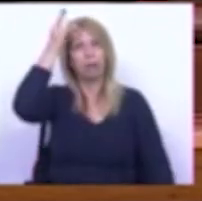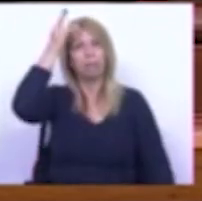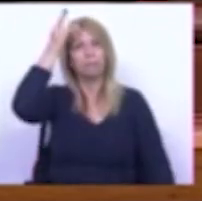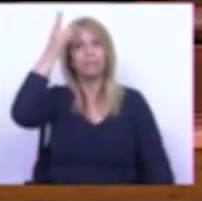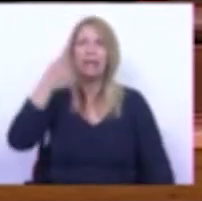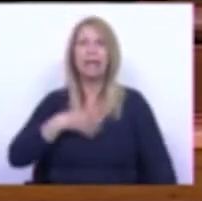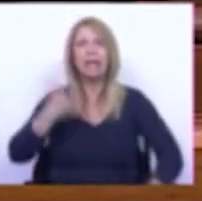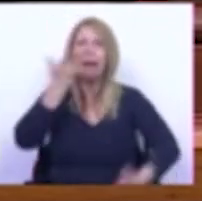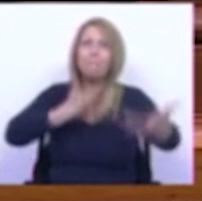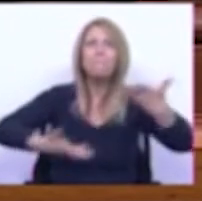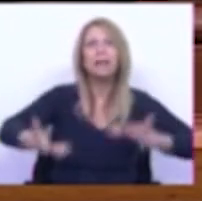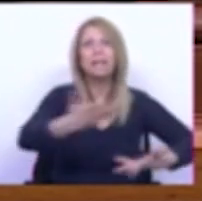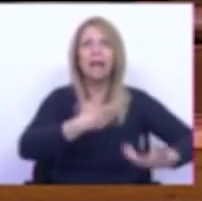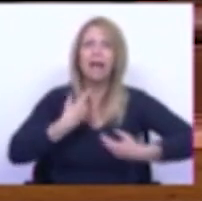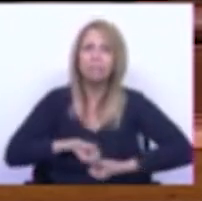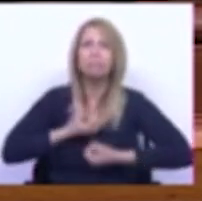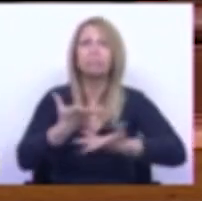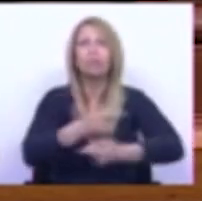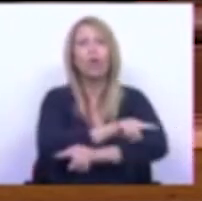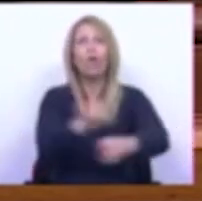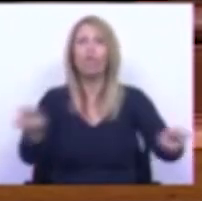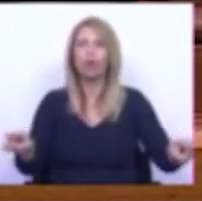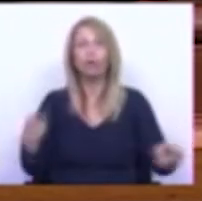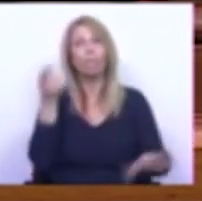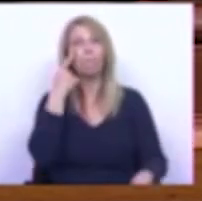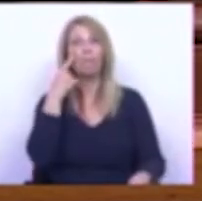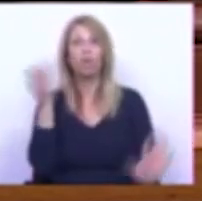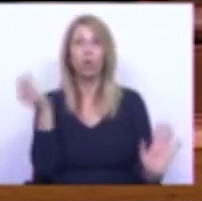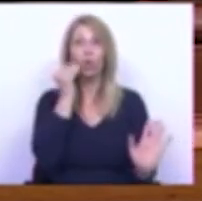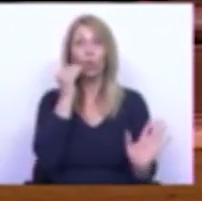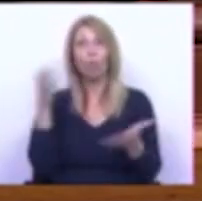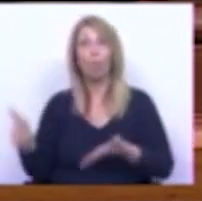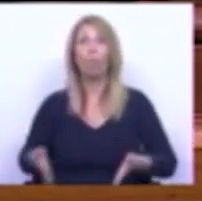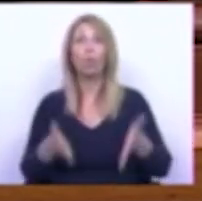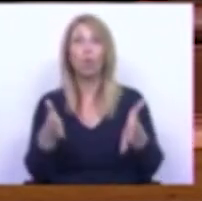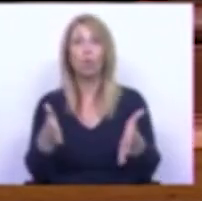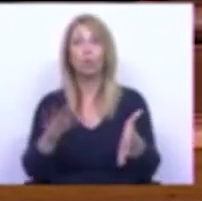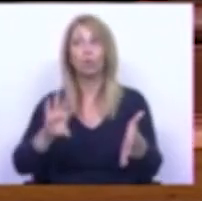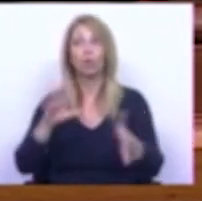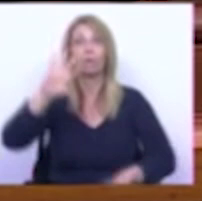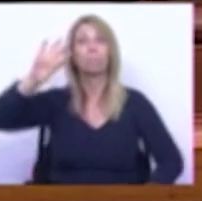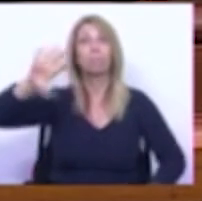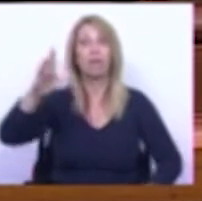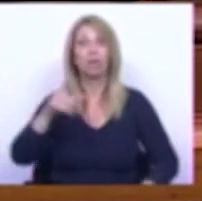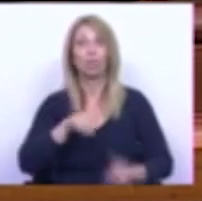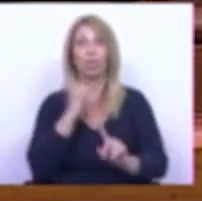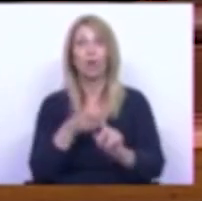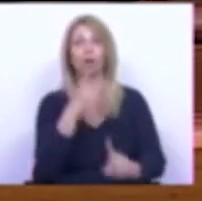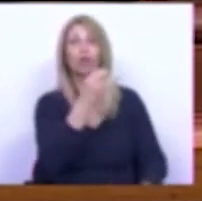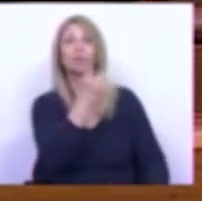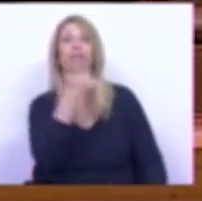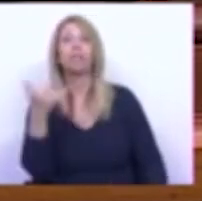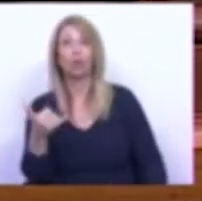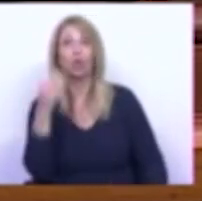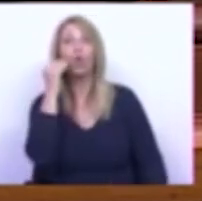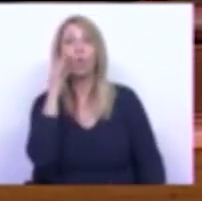partilhar convosco para de certa forma vermos em que ponto estamos no percurso deste nosso país no ano 2022 e em que ponto